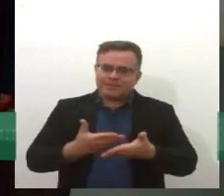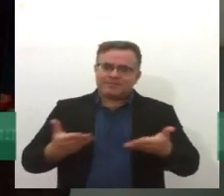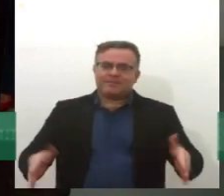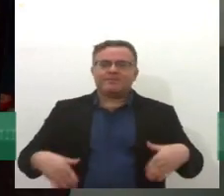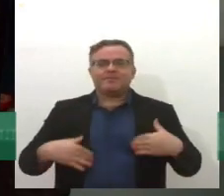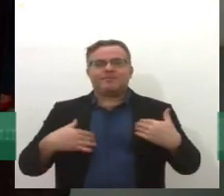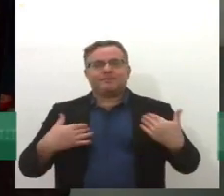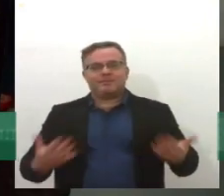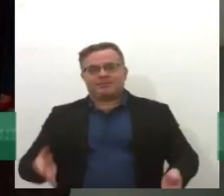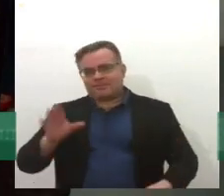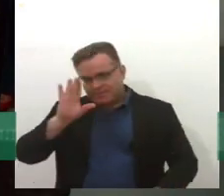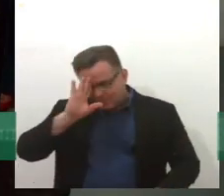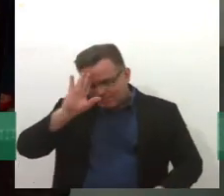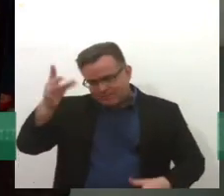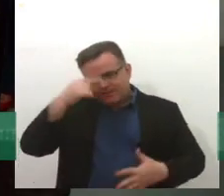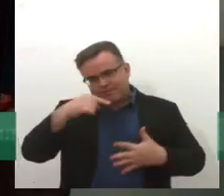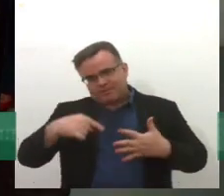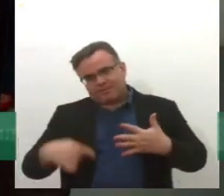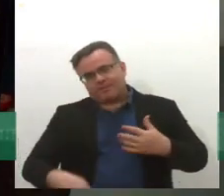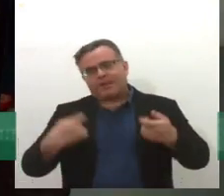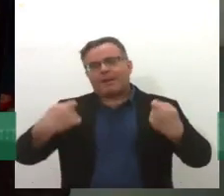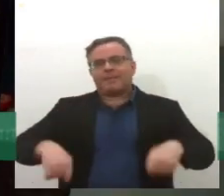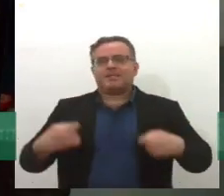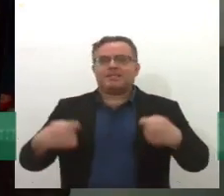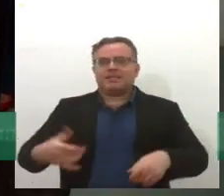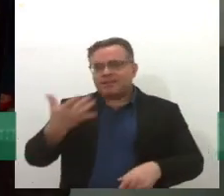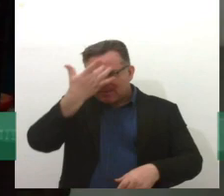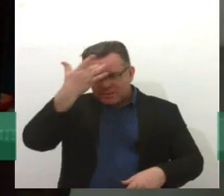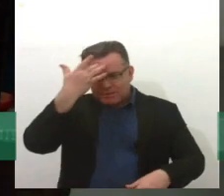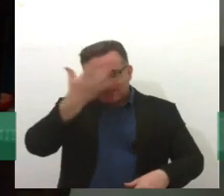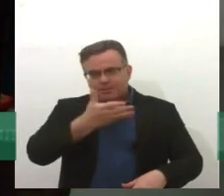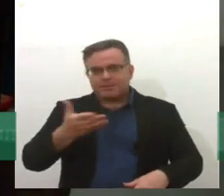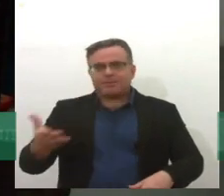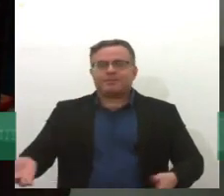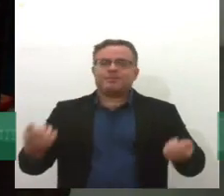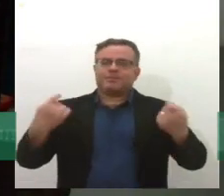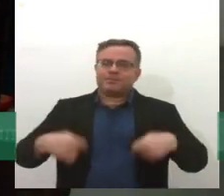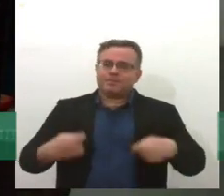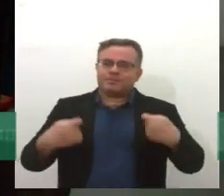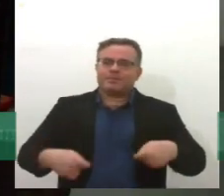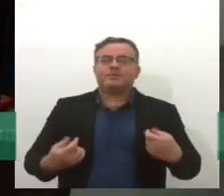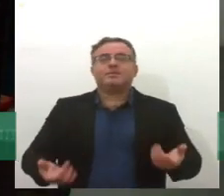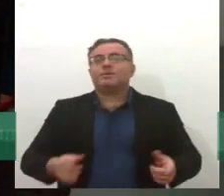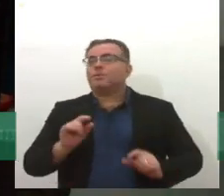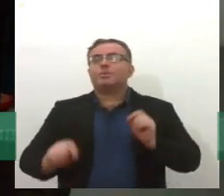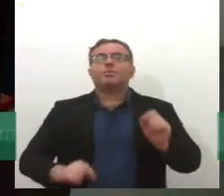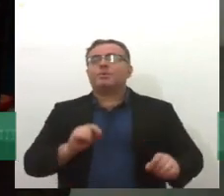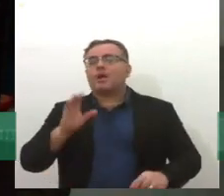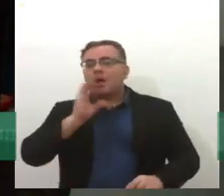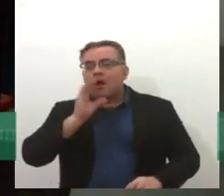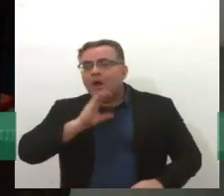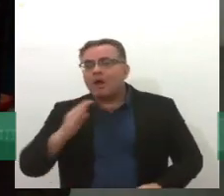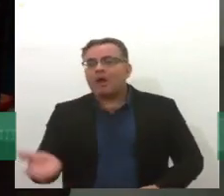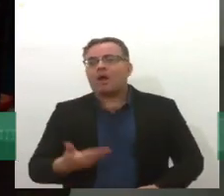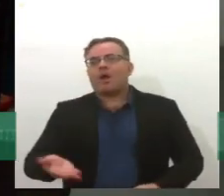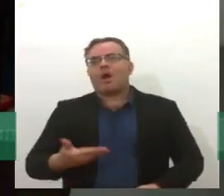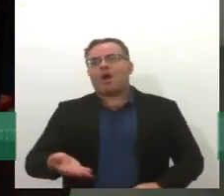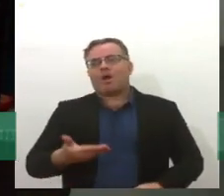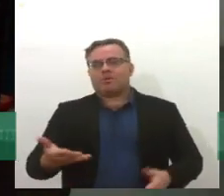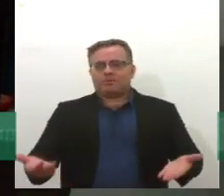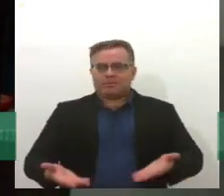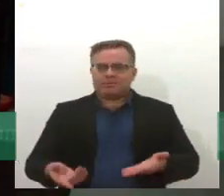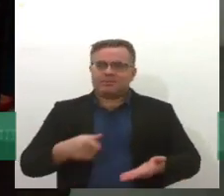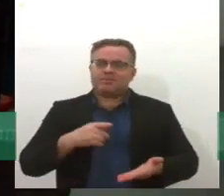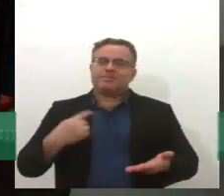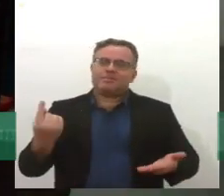Quais são as principais necessidades de saúde mental da população que precisam de soluções imediatas, visto principalmente que a gente